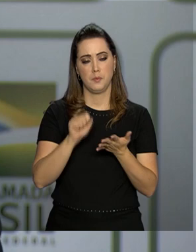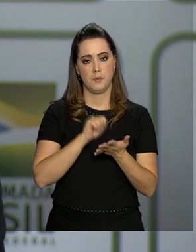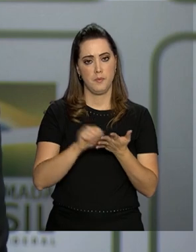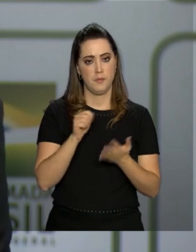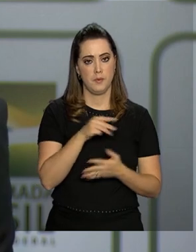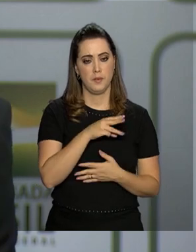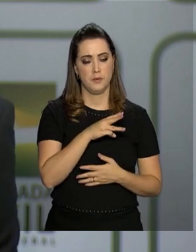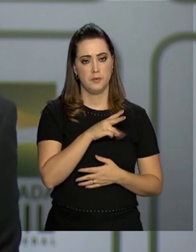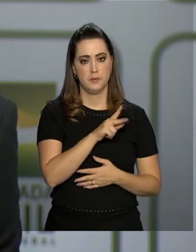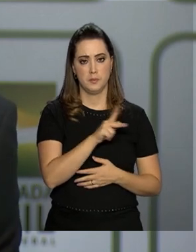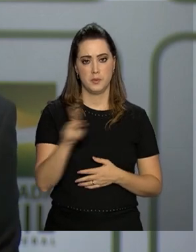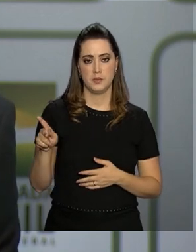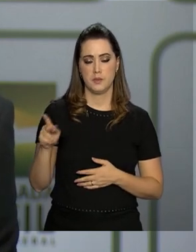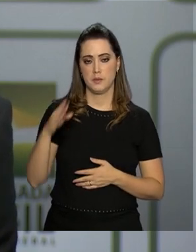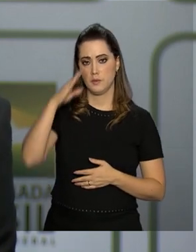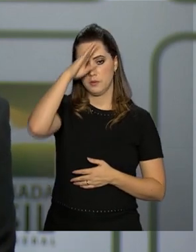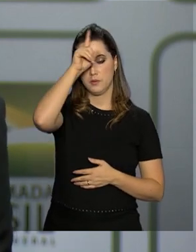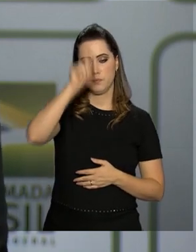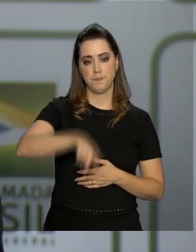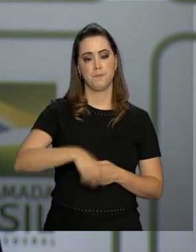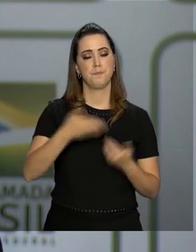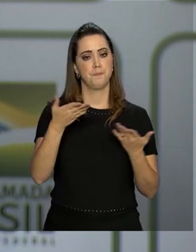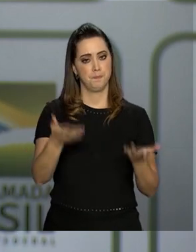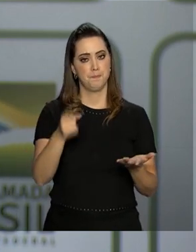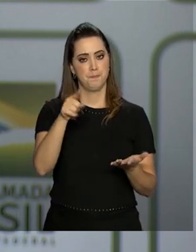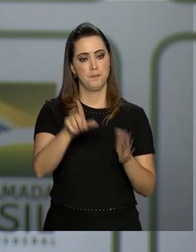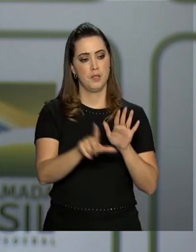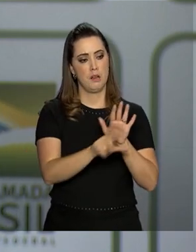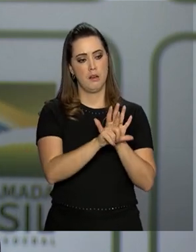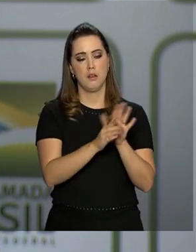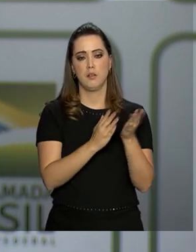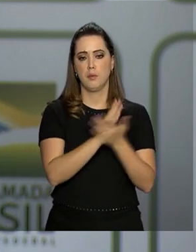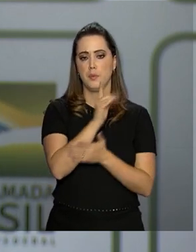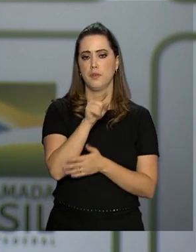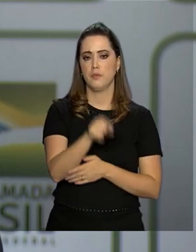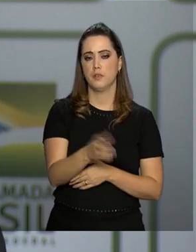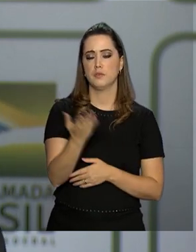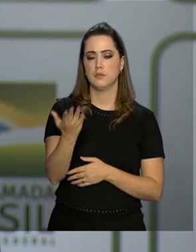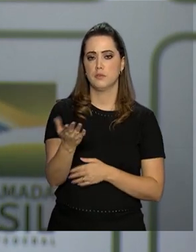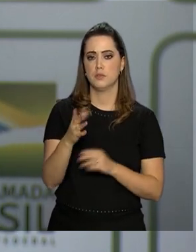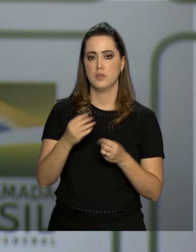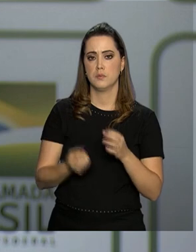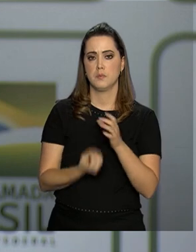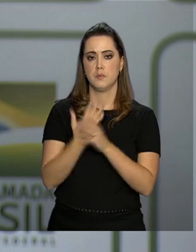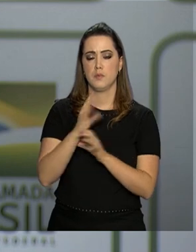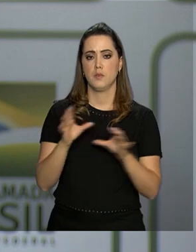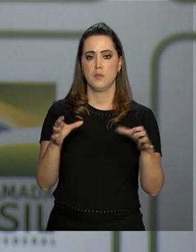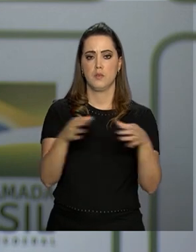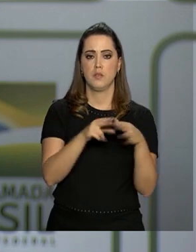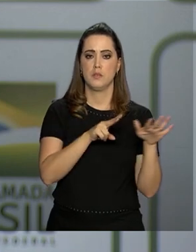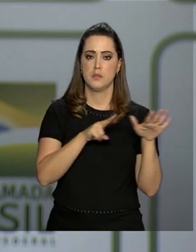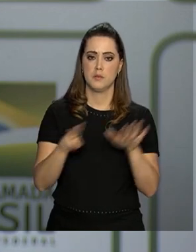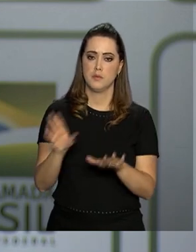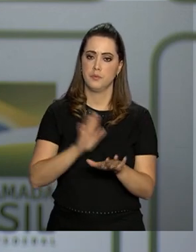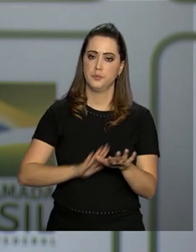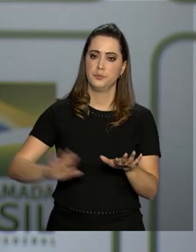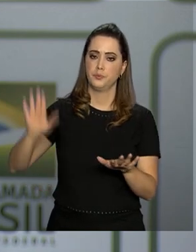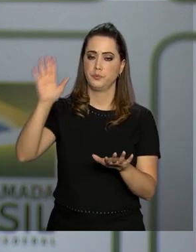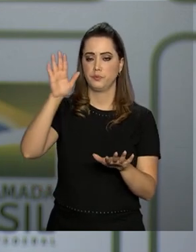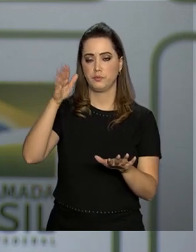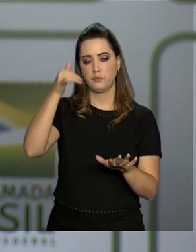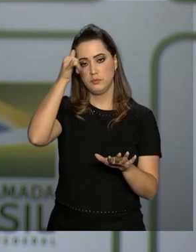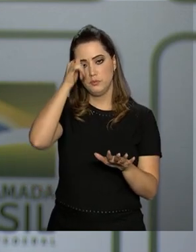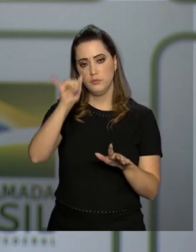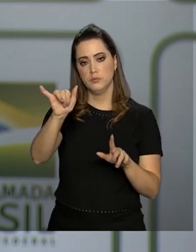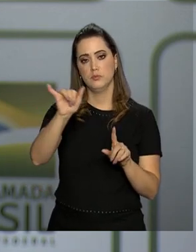presidente Jair Bolsonaro foi exatamente a sanção em relação à criação da Semana Nacional